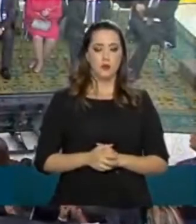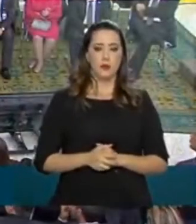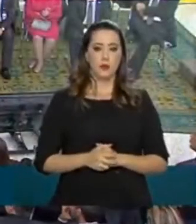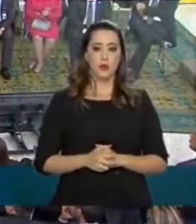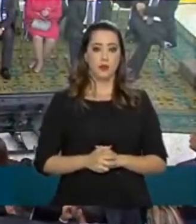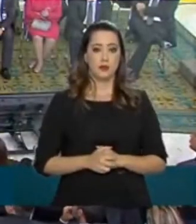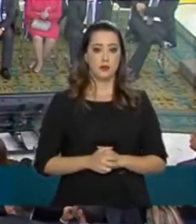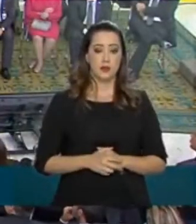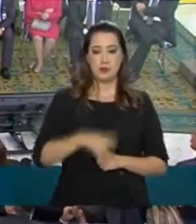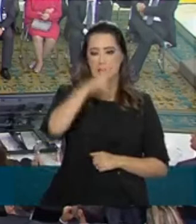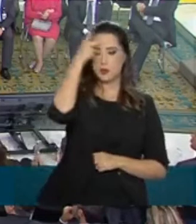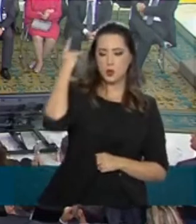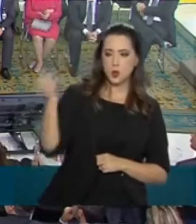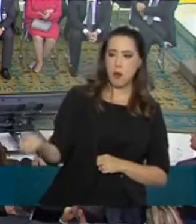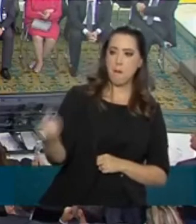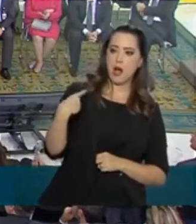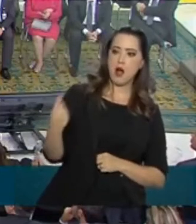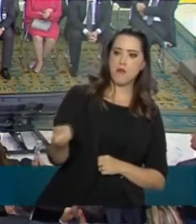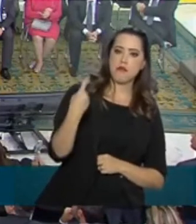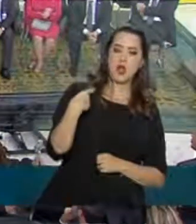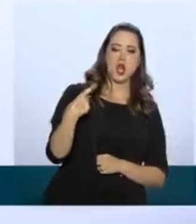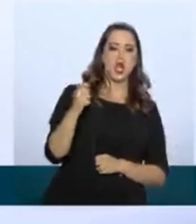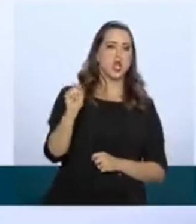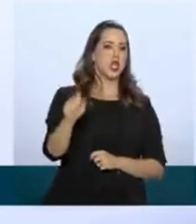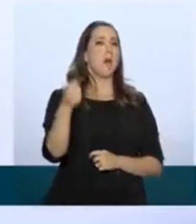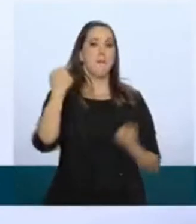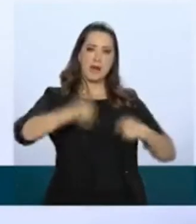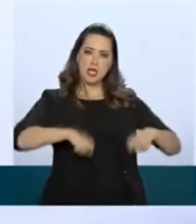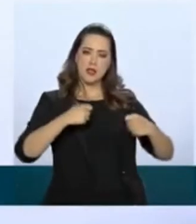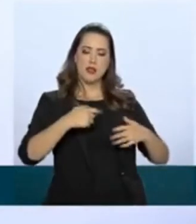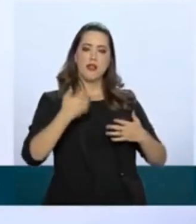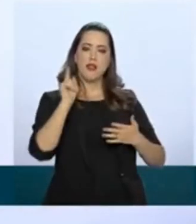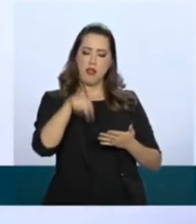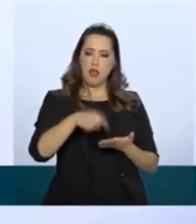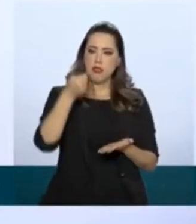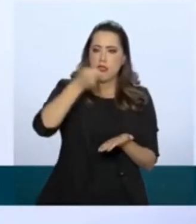Para os críticos não basta, é obrigação, é obrigação sim.